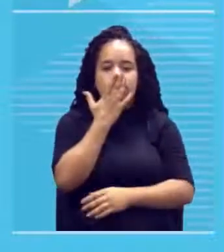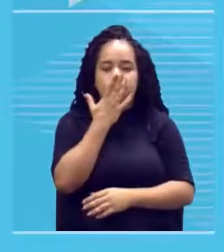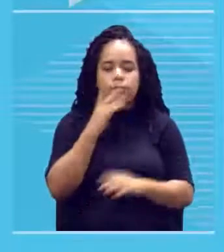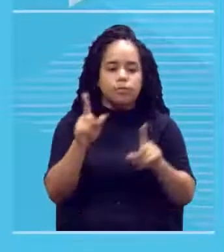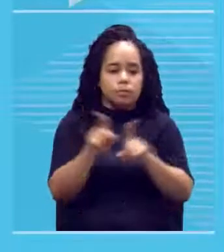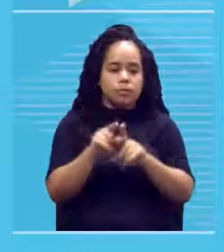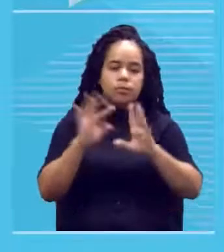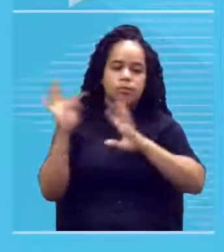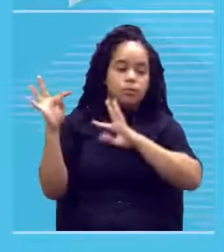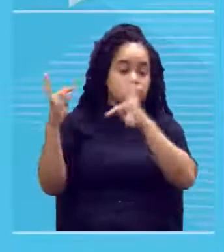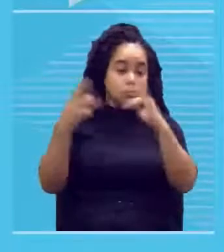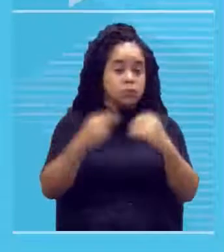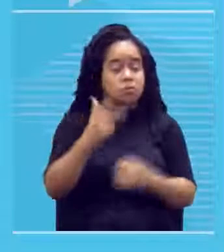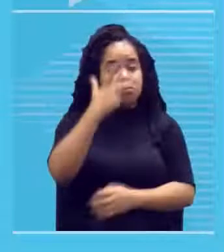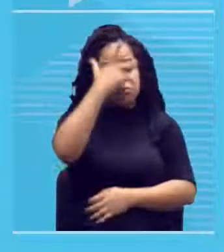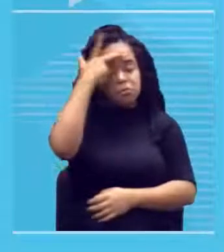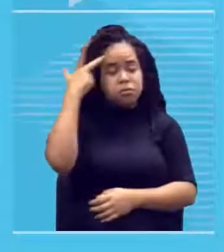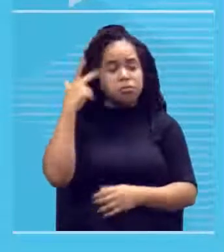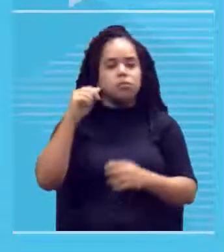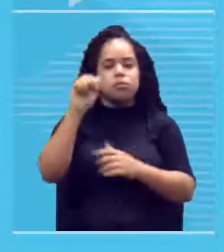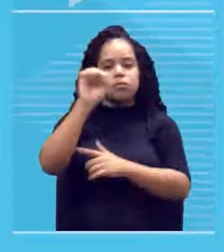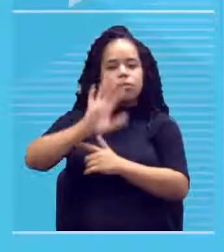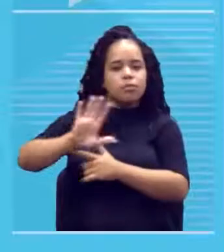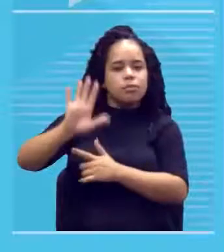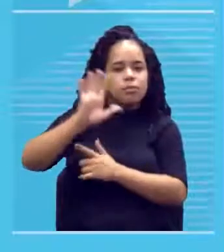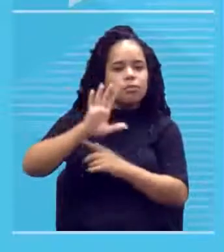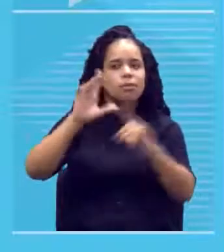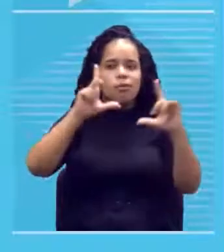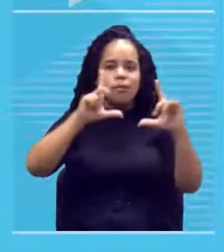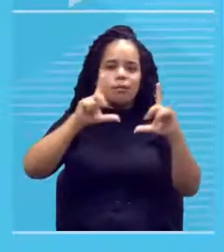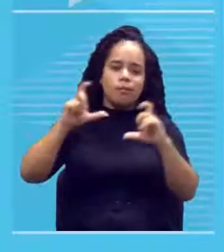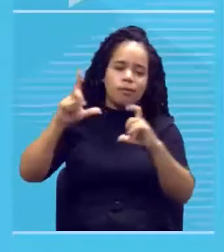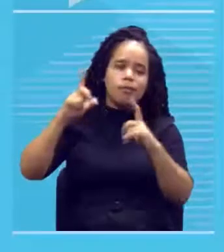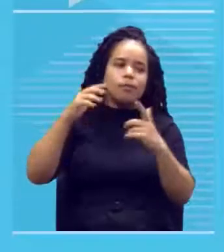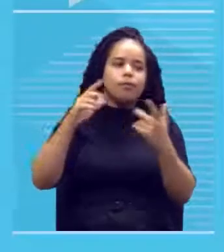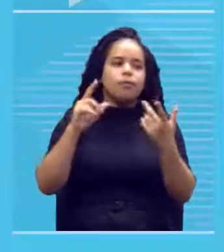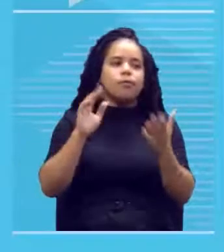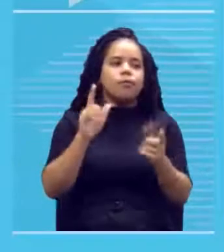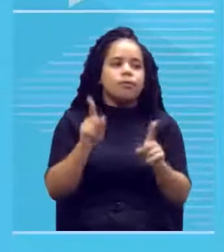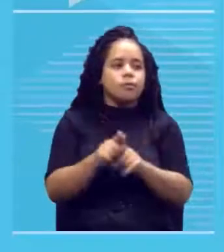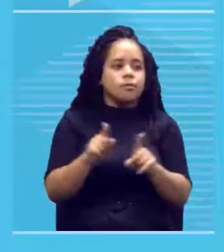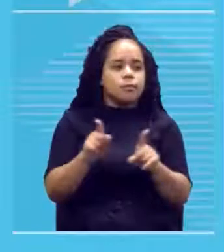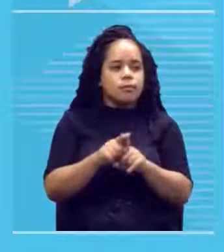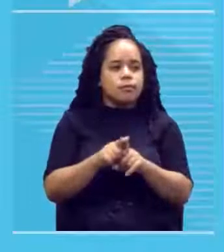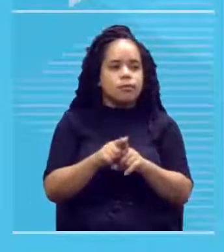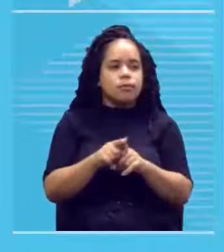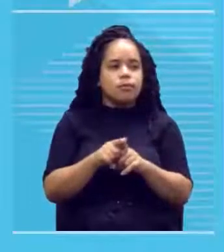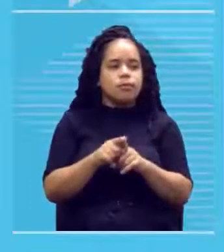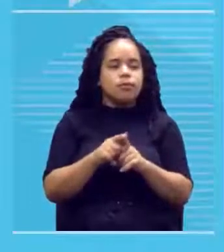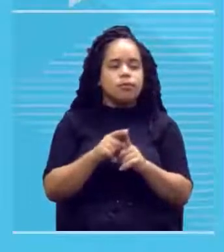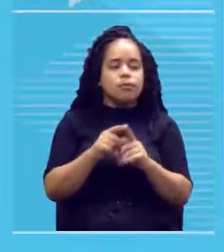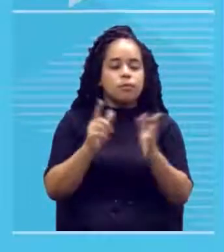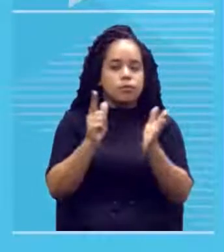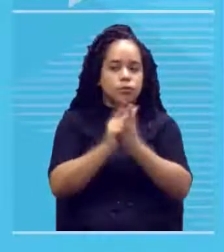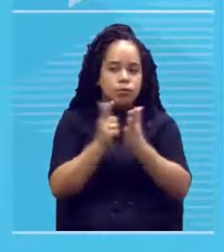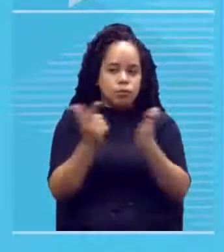tudo, retrato das pessoas, paisagens, até reportagens